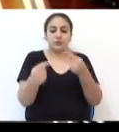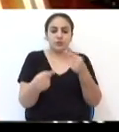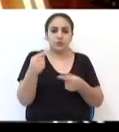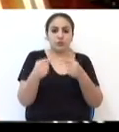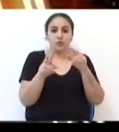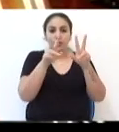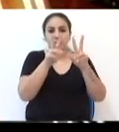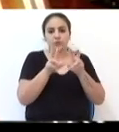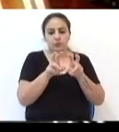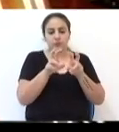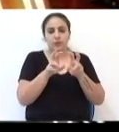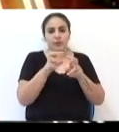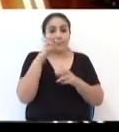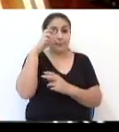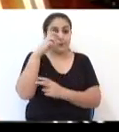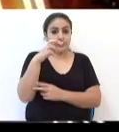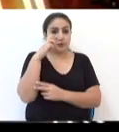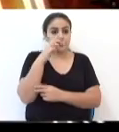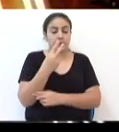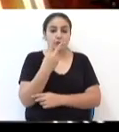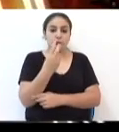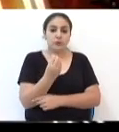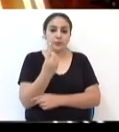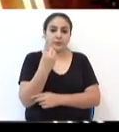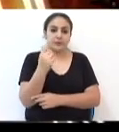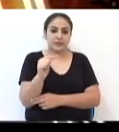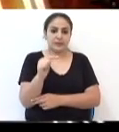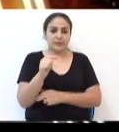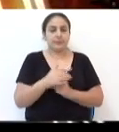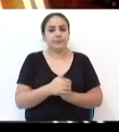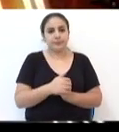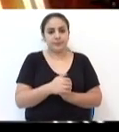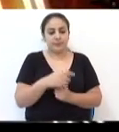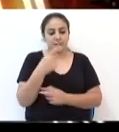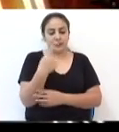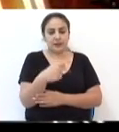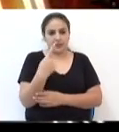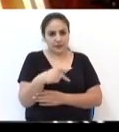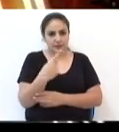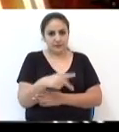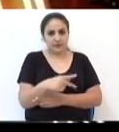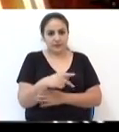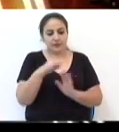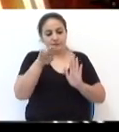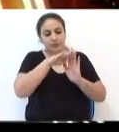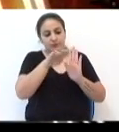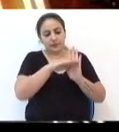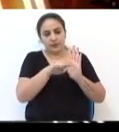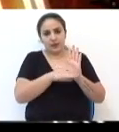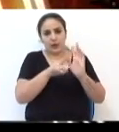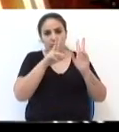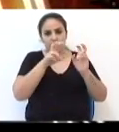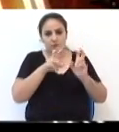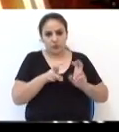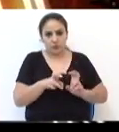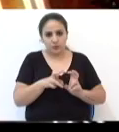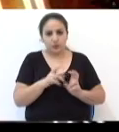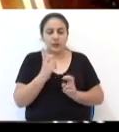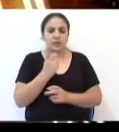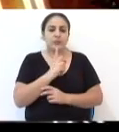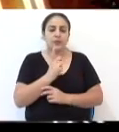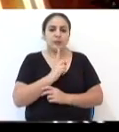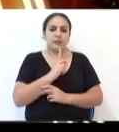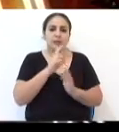um tema, perspectivas para 2017. Então, essa vai ser a pauta e a gente vai